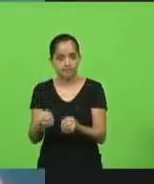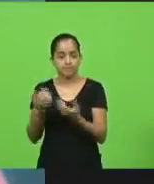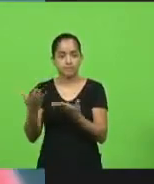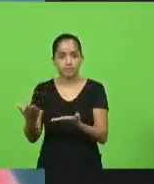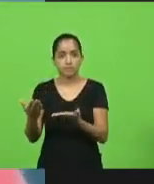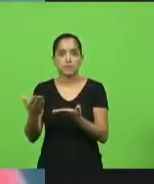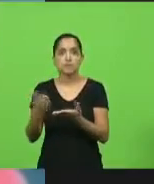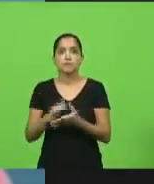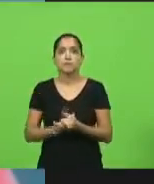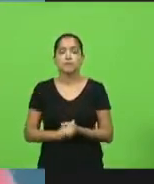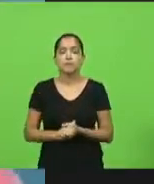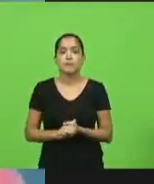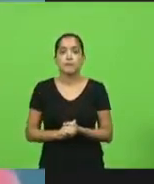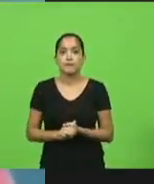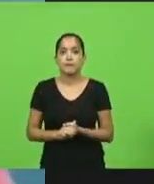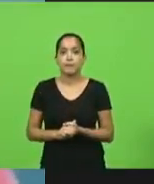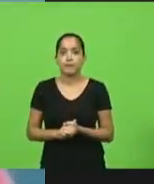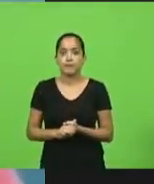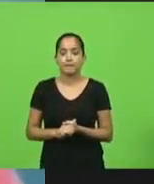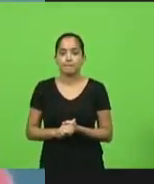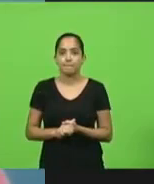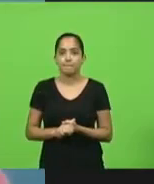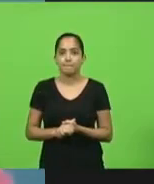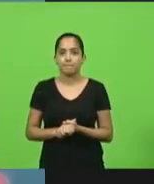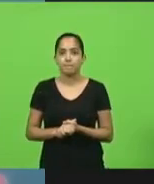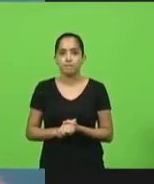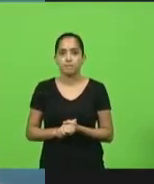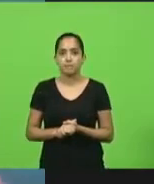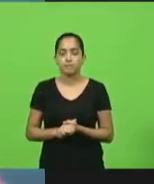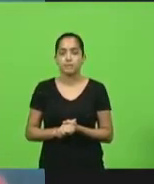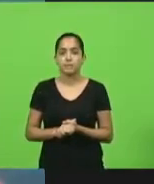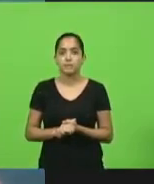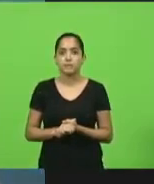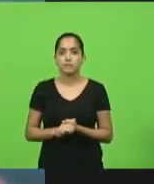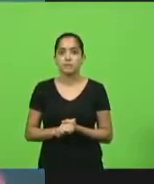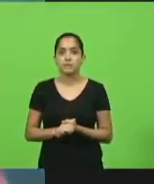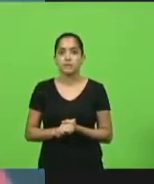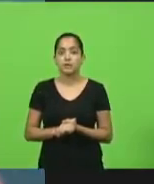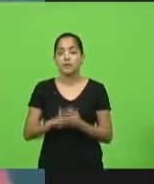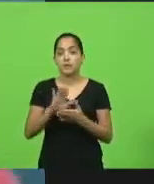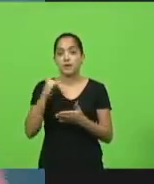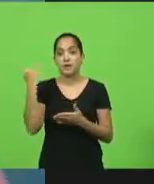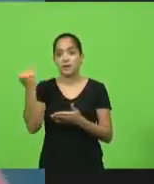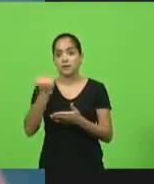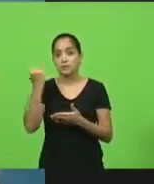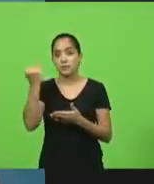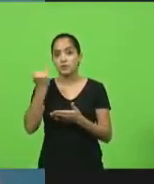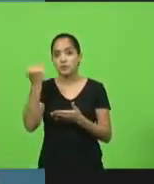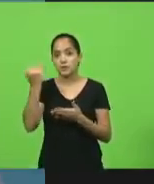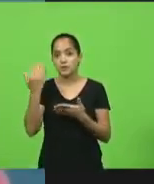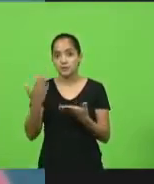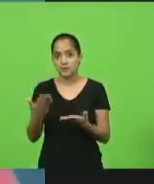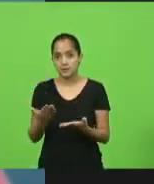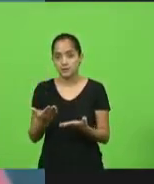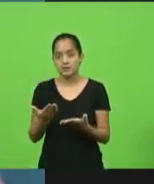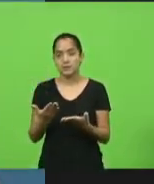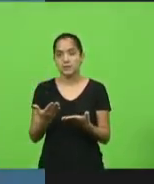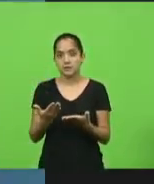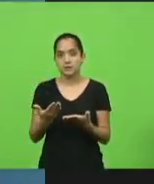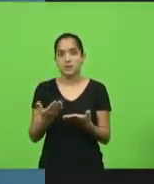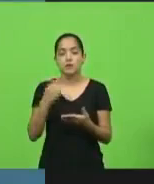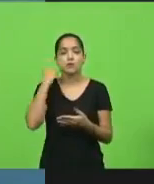para estar em Chapecó. A importância de nós termos os